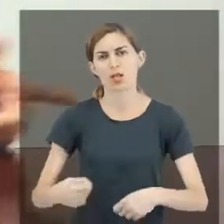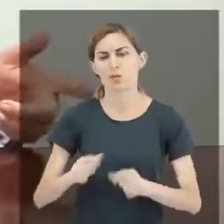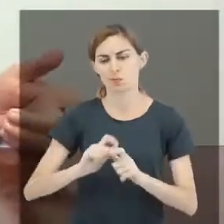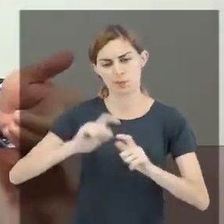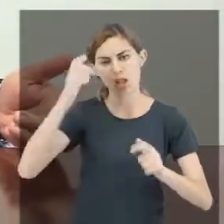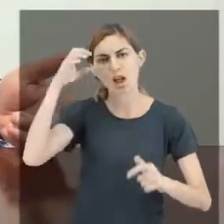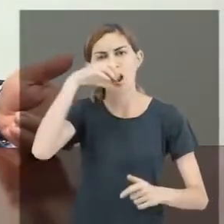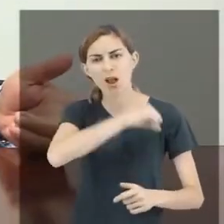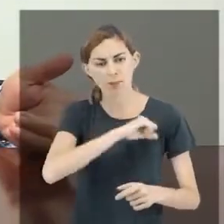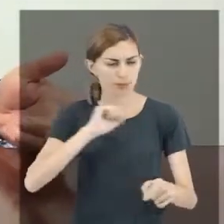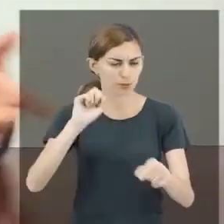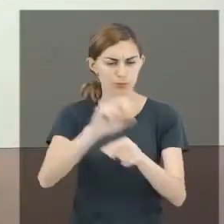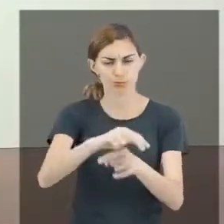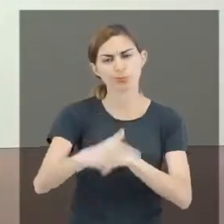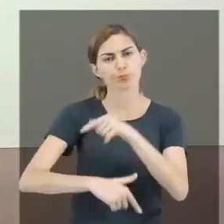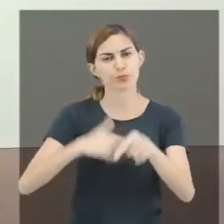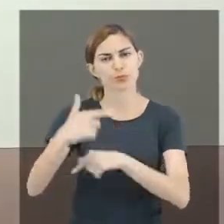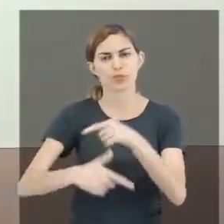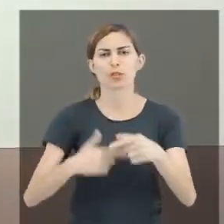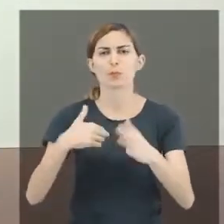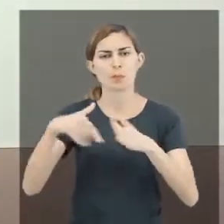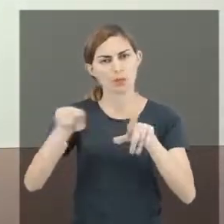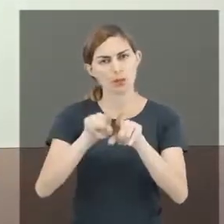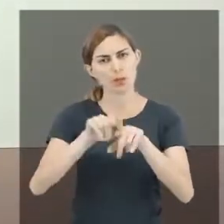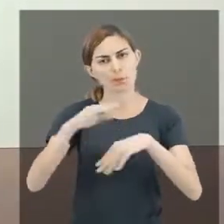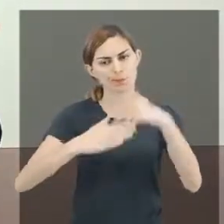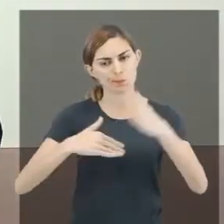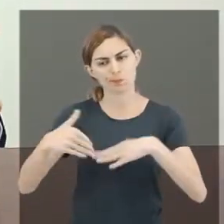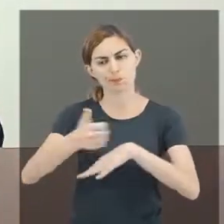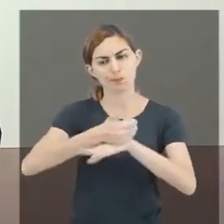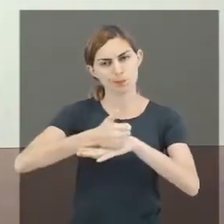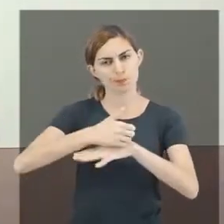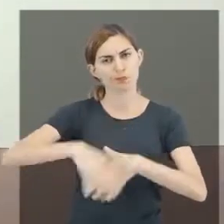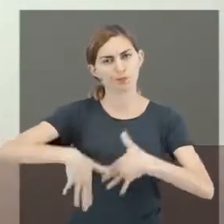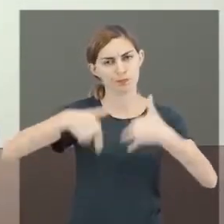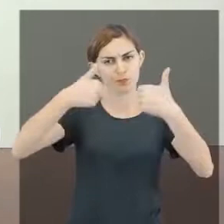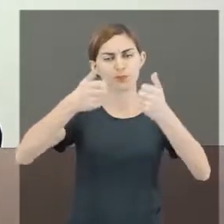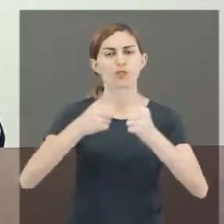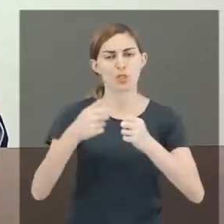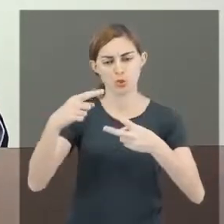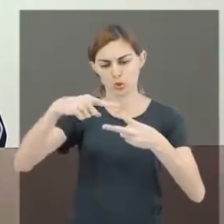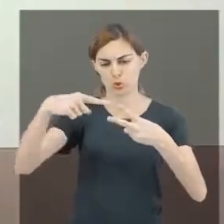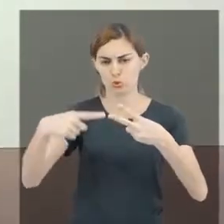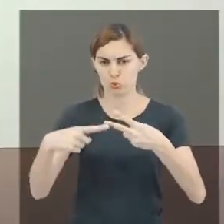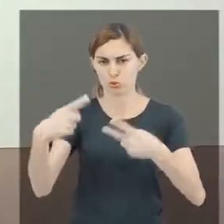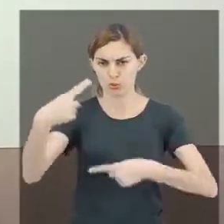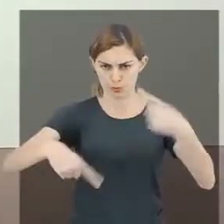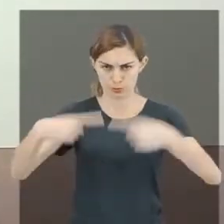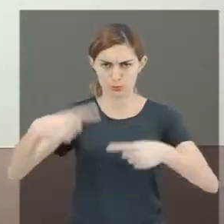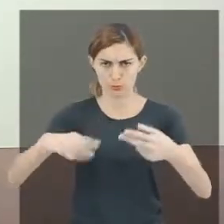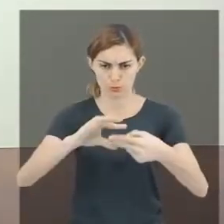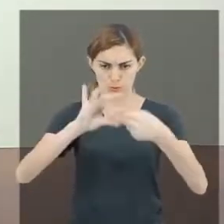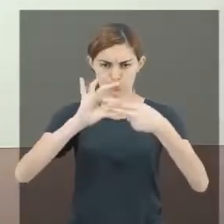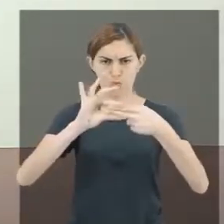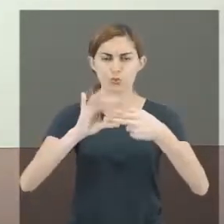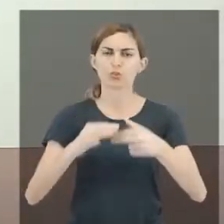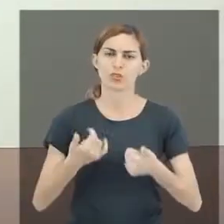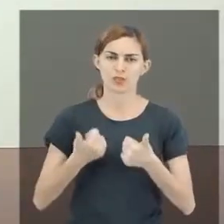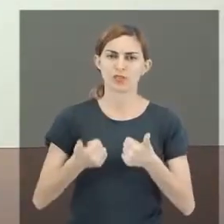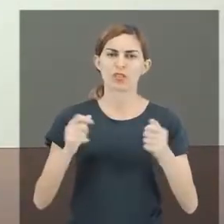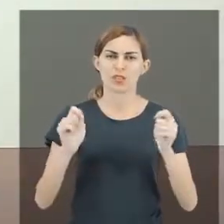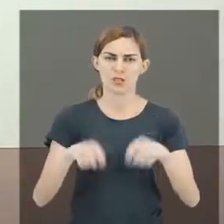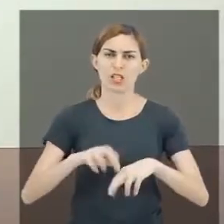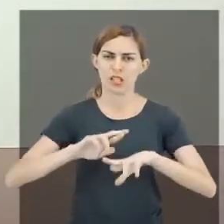de uma inserção mais rápida e também de uma qualificação maior. Então, acredito que essas duas políticas juntas, elas vêm